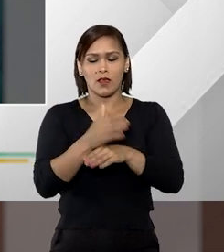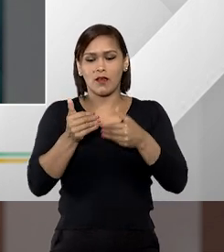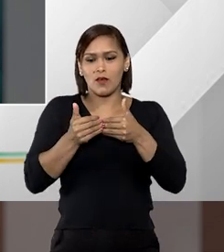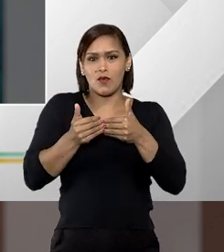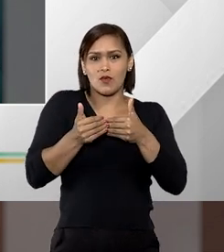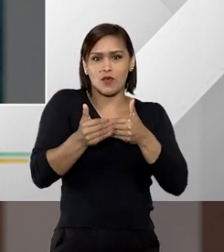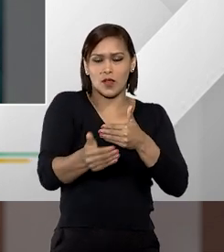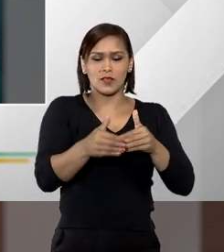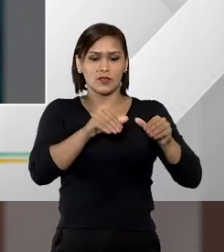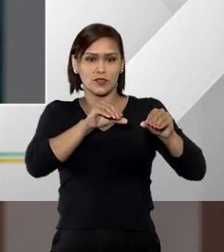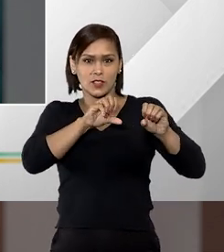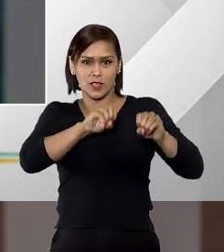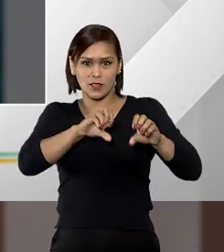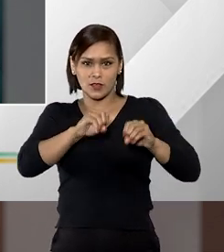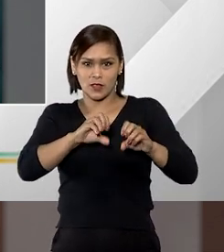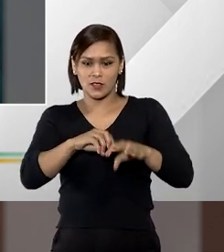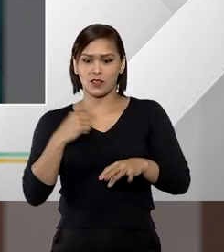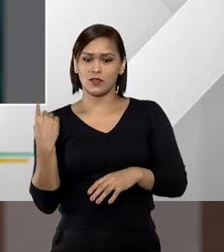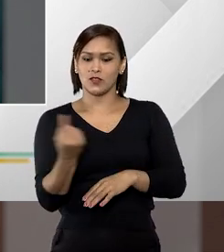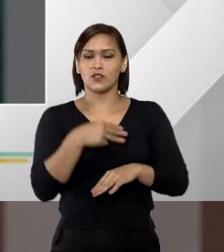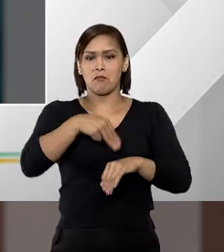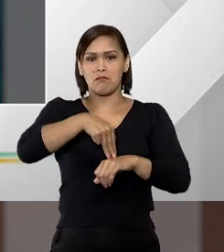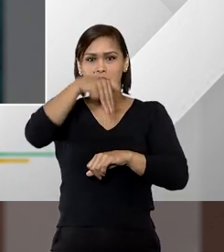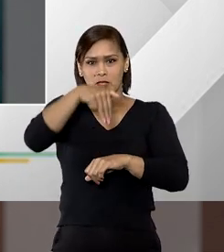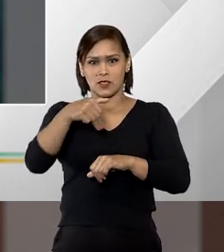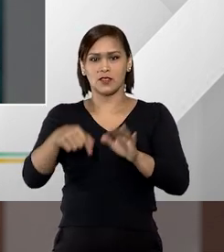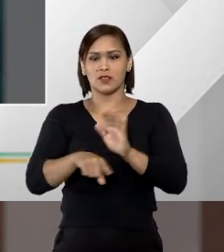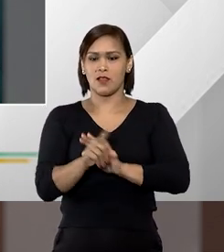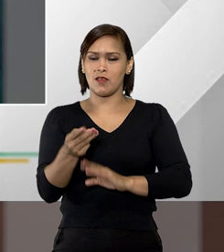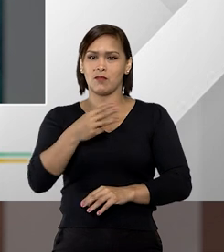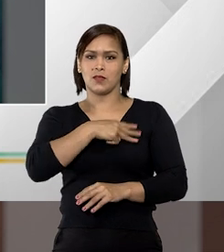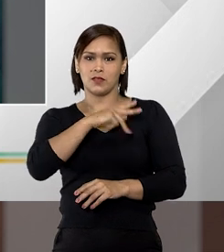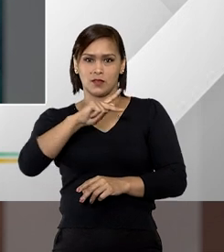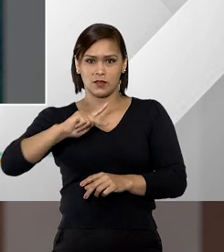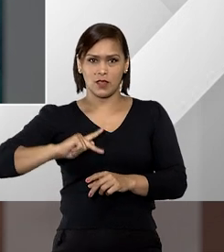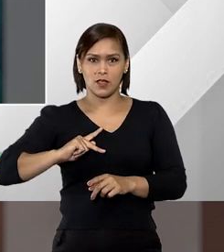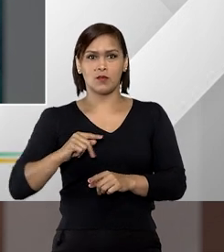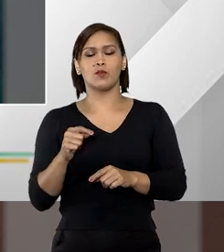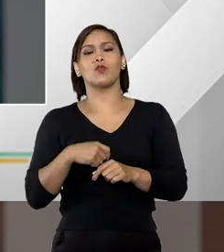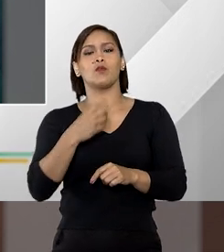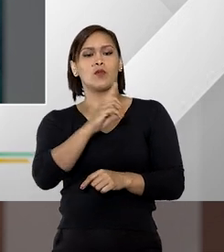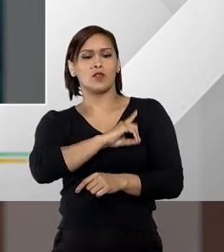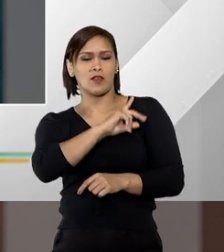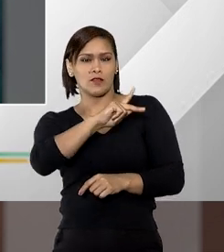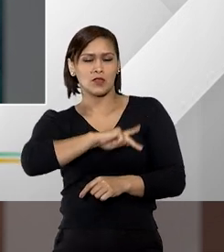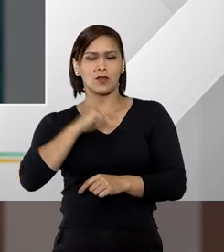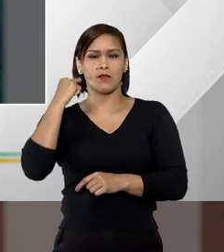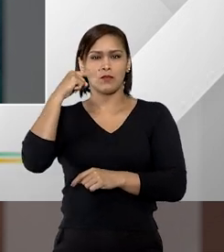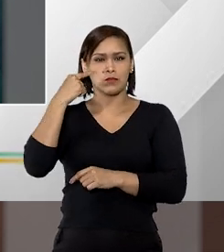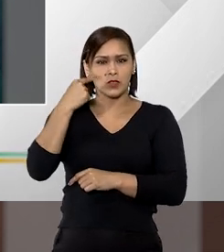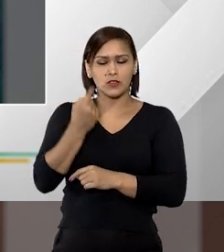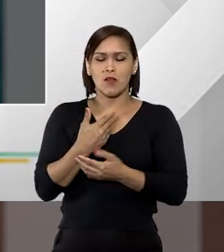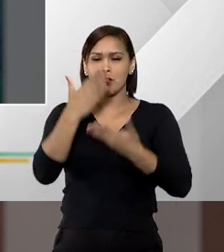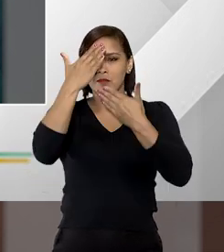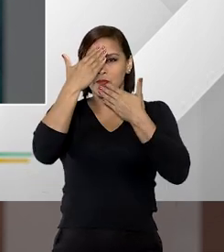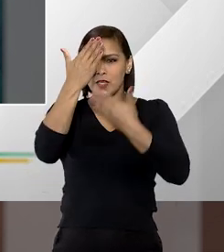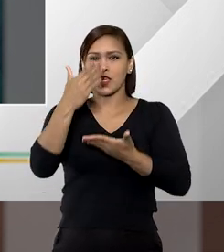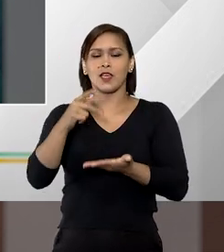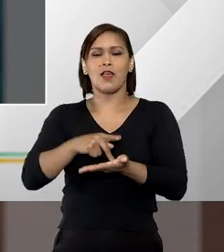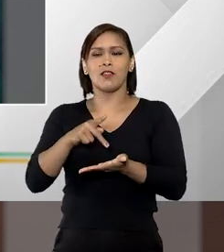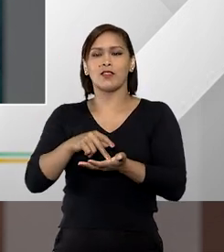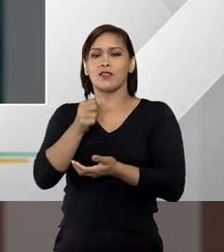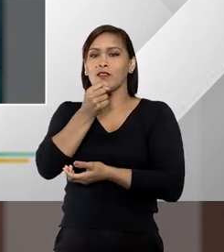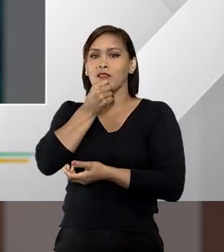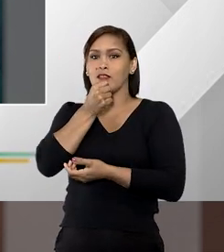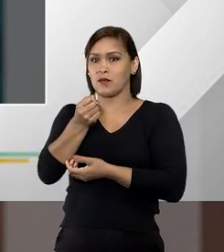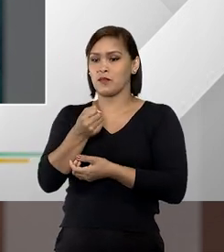processo de educação de nós magistrados membros do Ministério Público defensores advogados muito obrigado Fátima